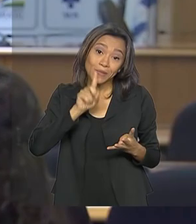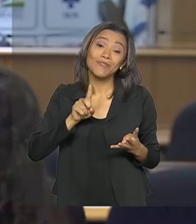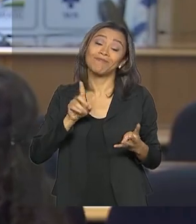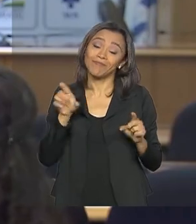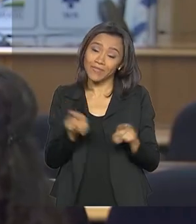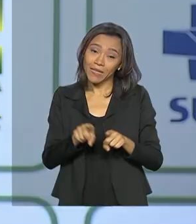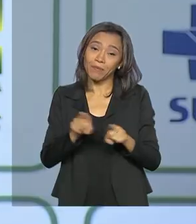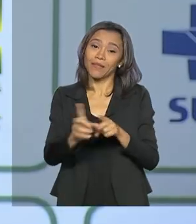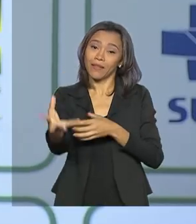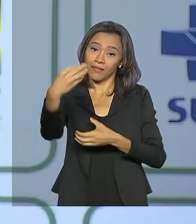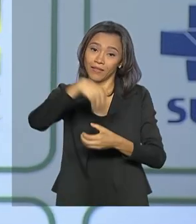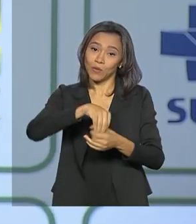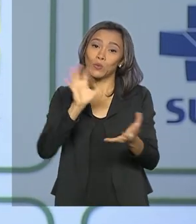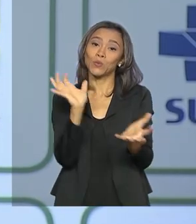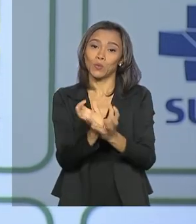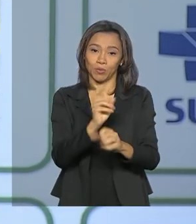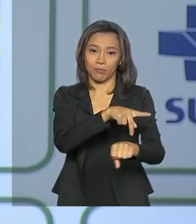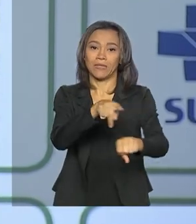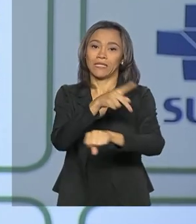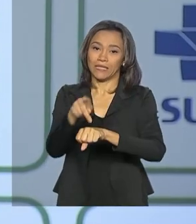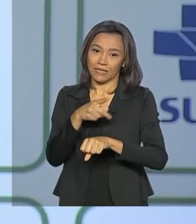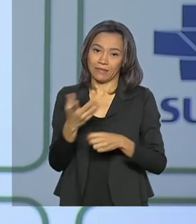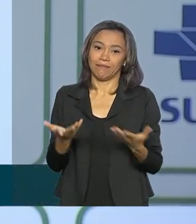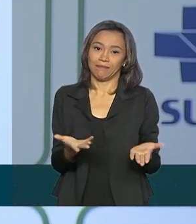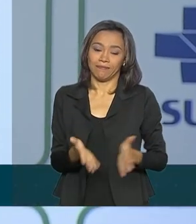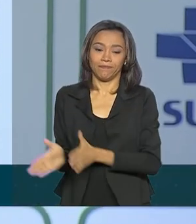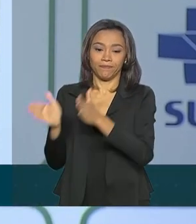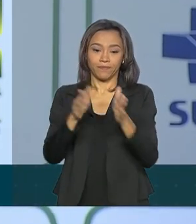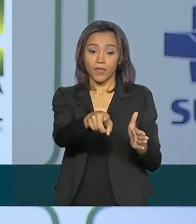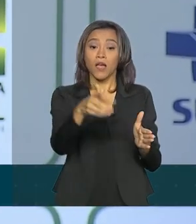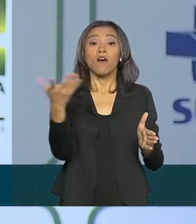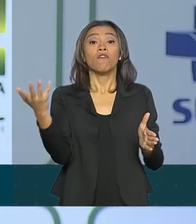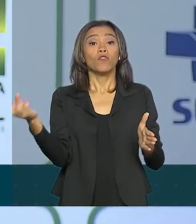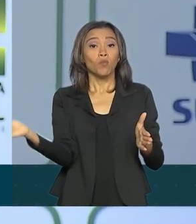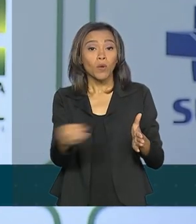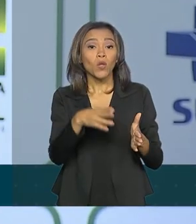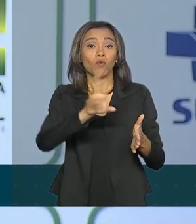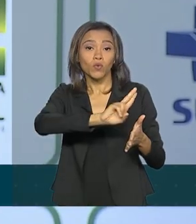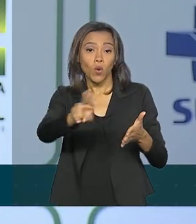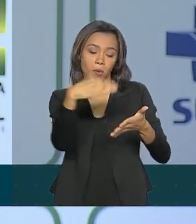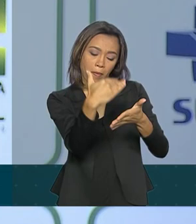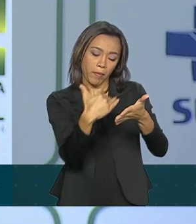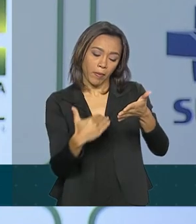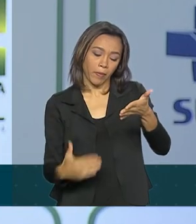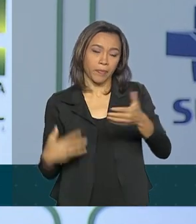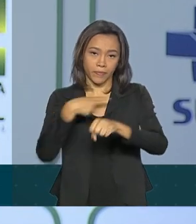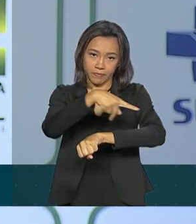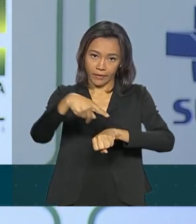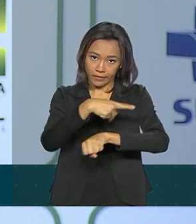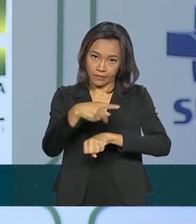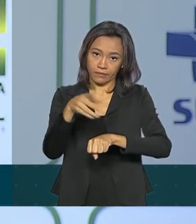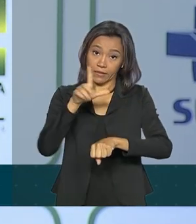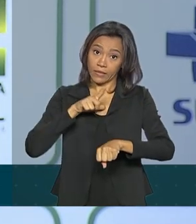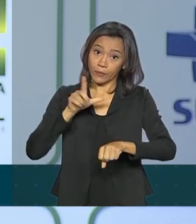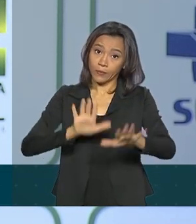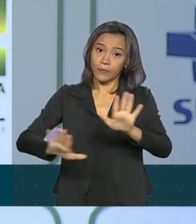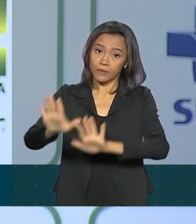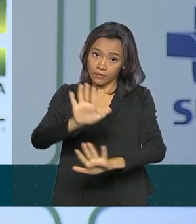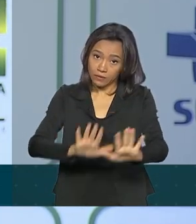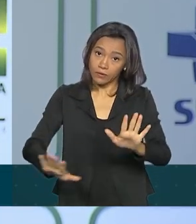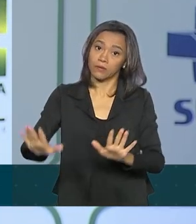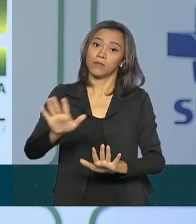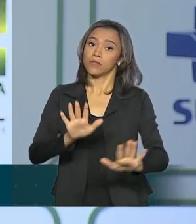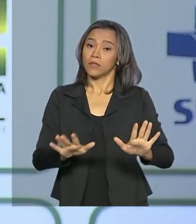fazer parte desta lista. Nós vamos ter uma nova relação de países em que o cuidado com o diagnóstico